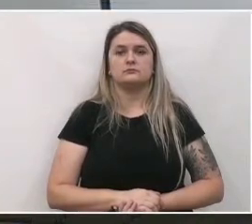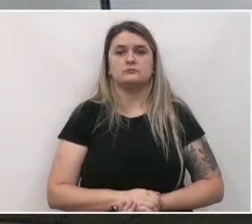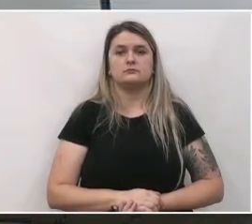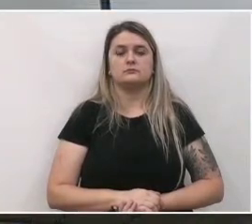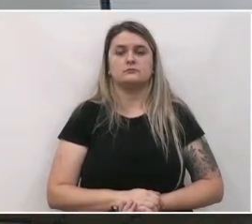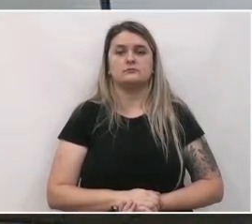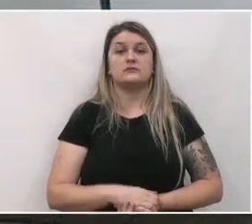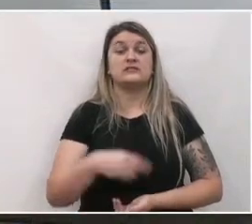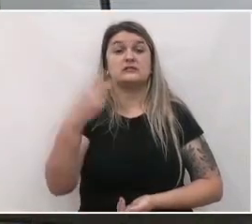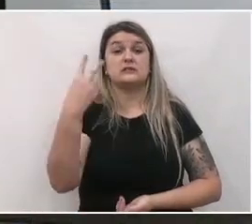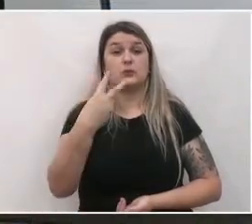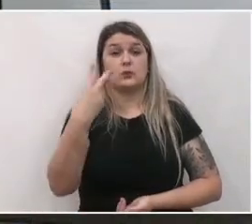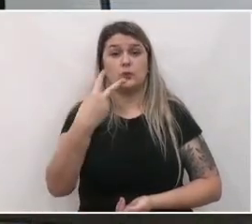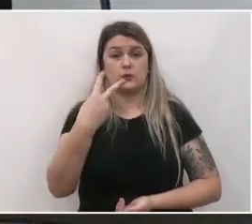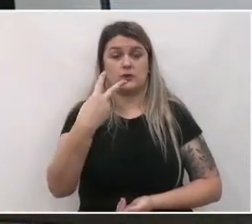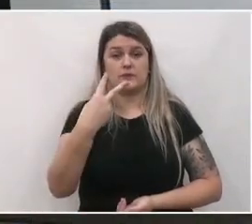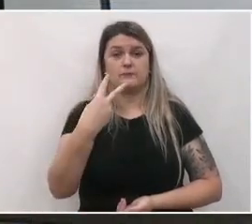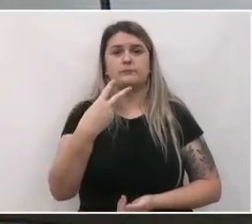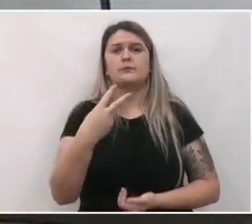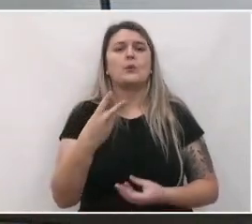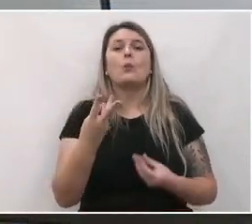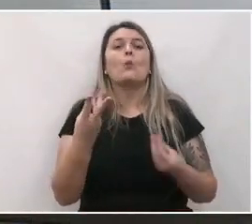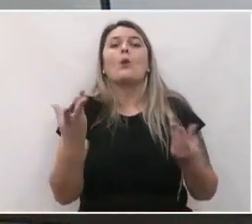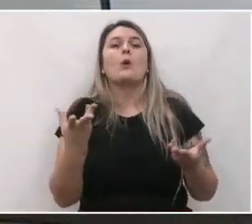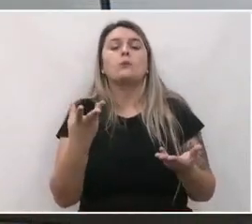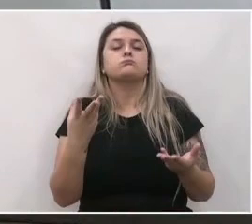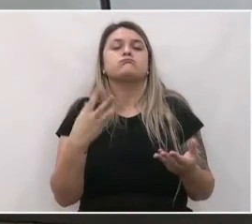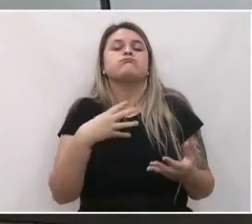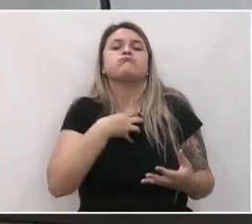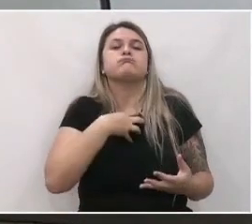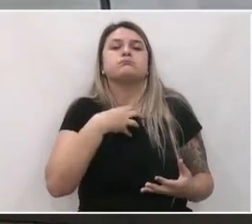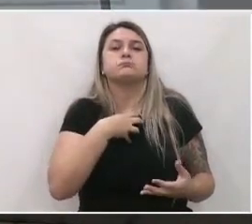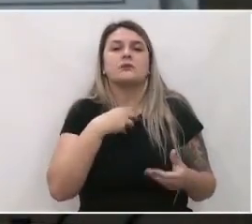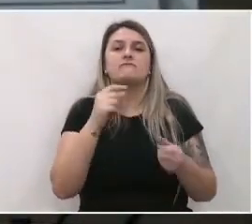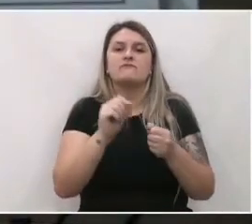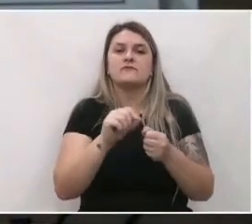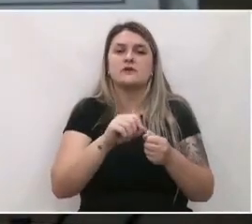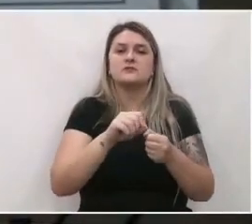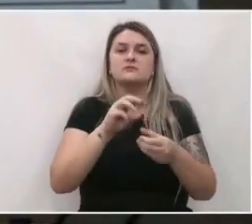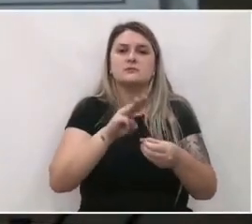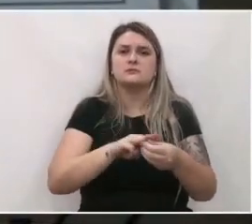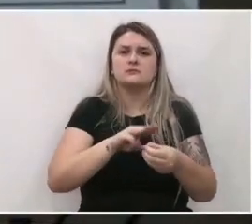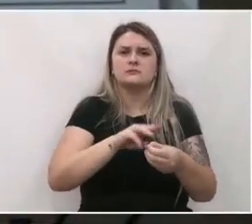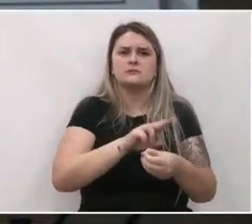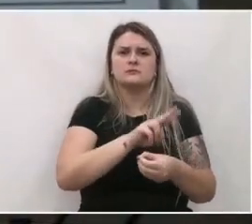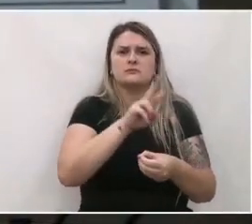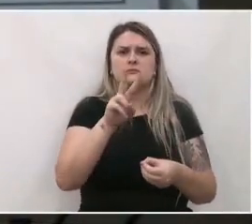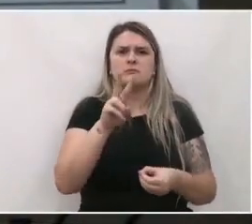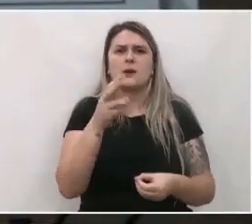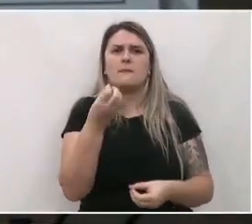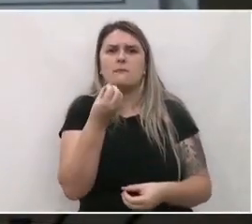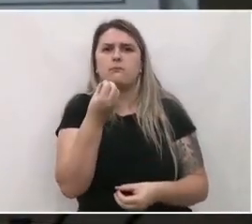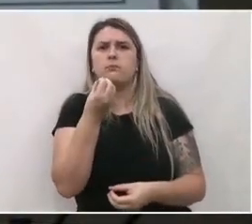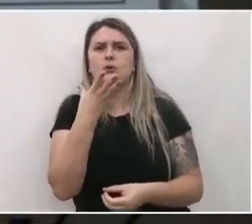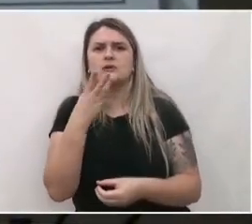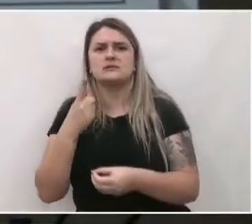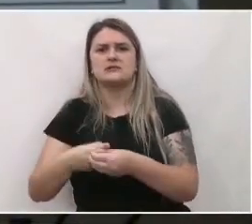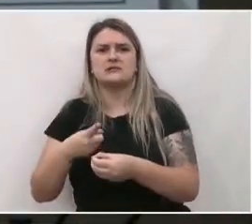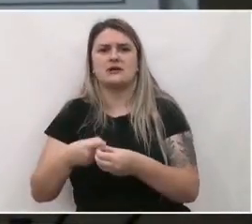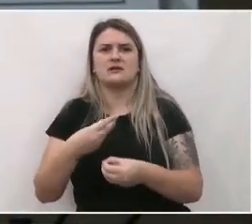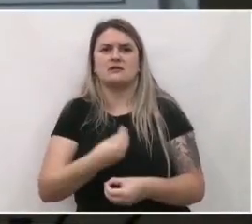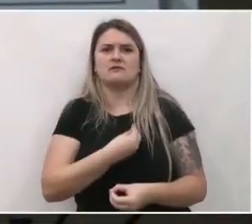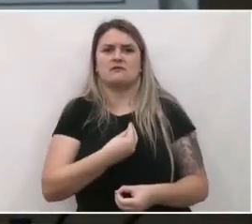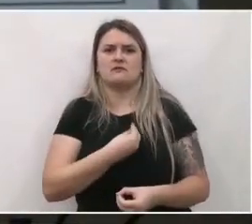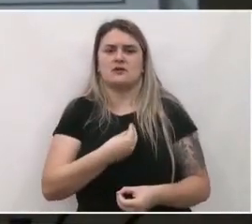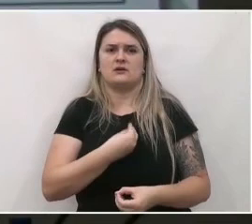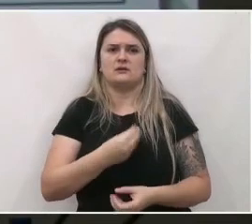E a segunda é quais são os motivos que fazem de União da Vitória uma boa cidade para se viver?